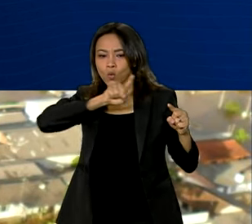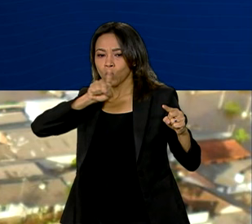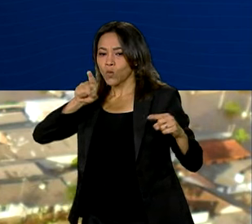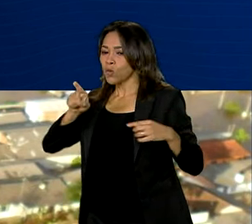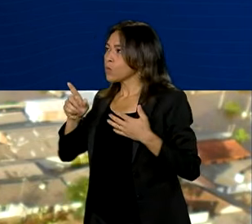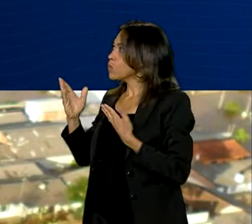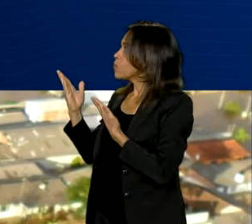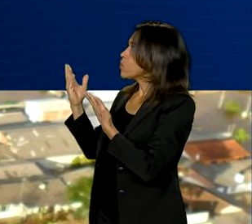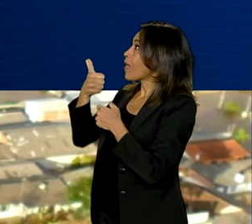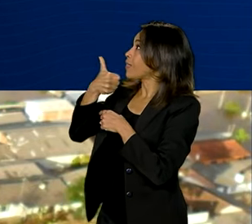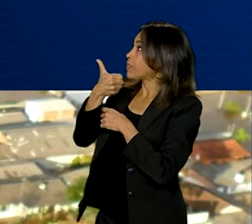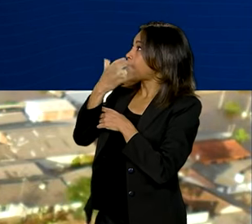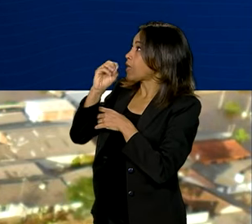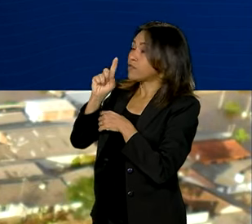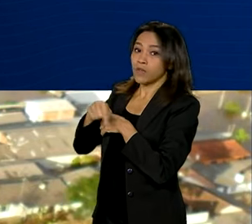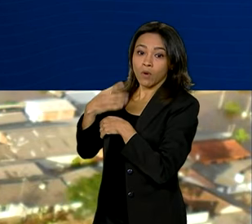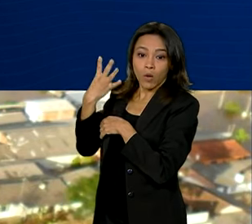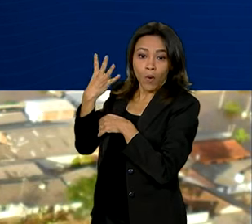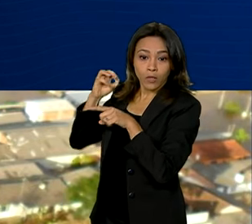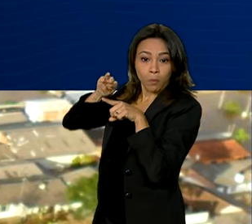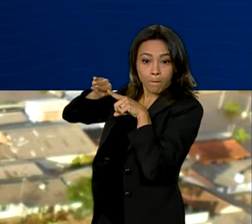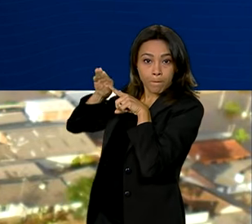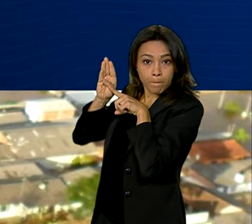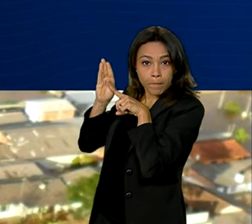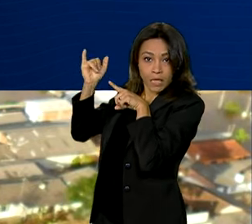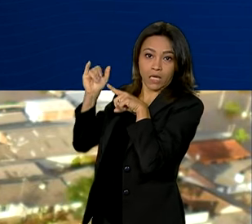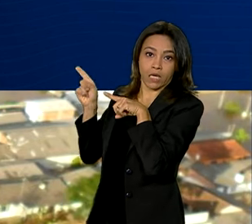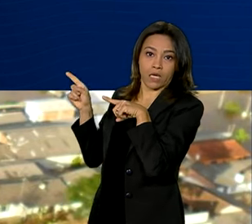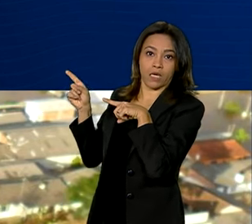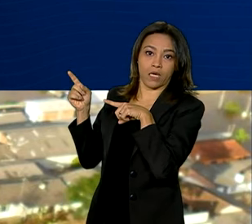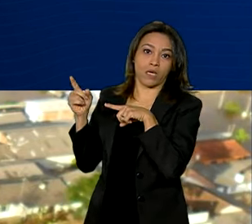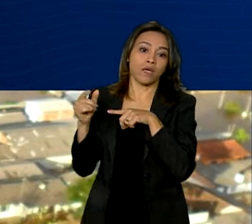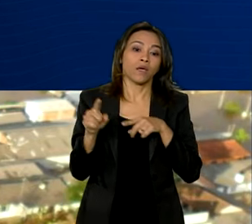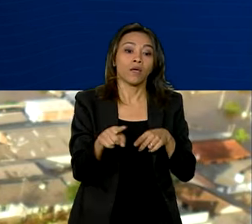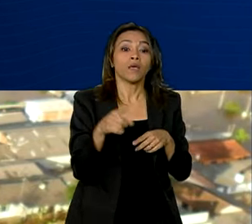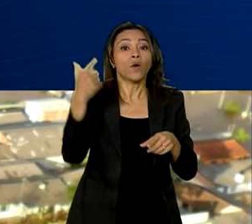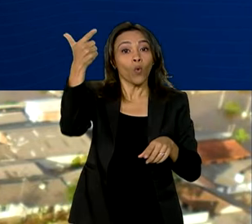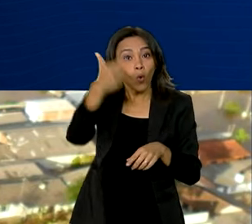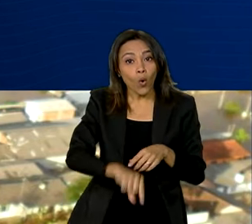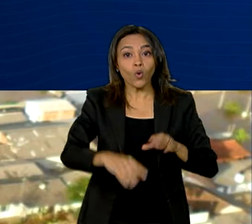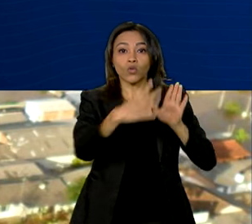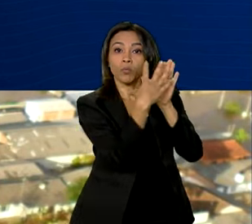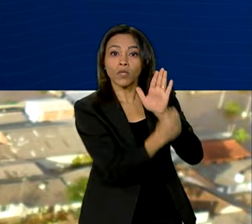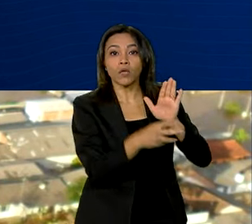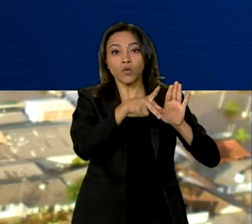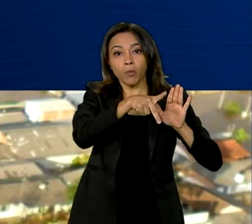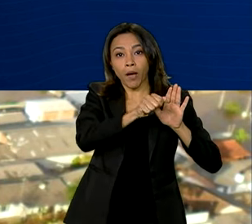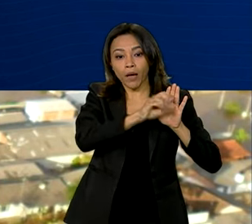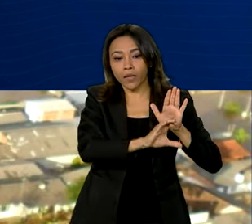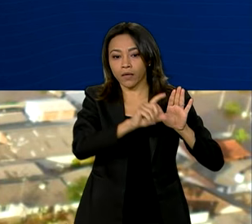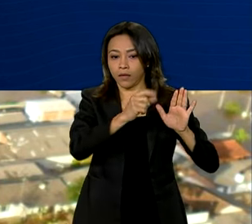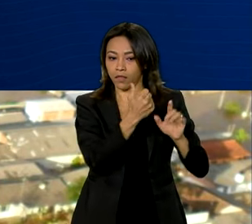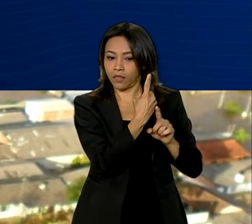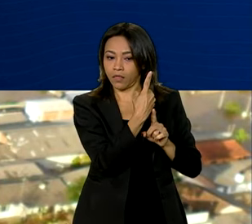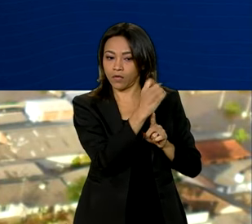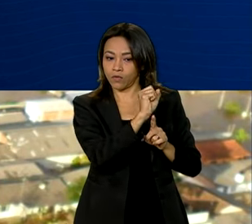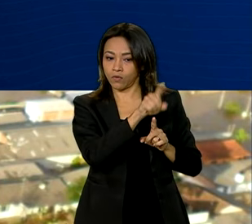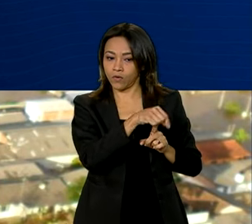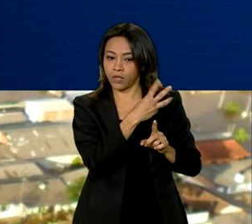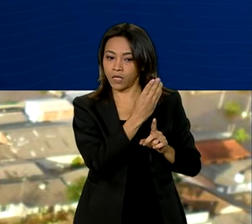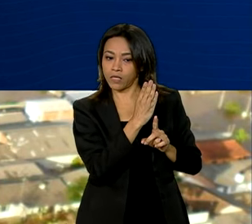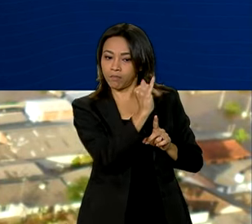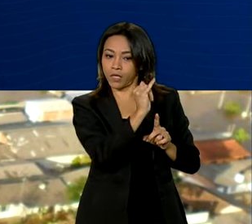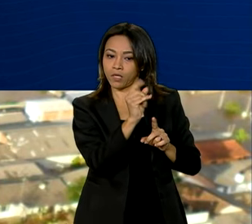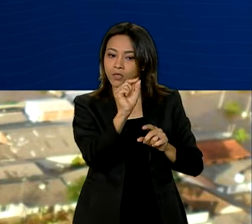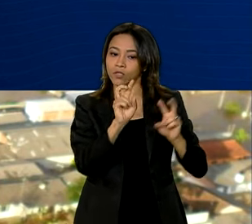,4 bilhões em 2024. O novo Parque Seleções também destinou R$ 18,3 bilhões para